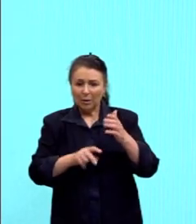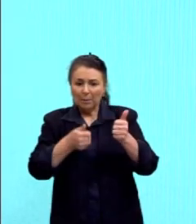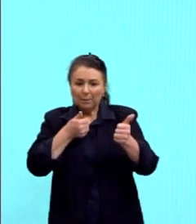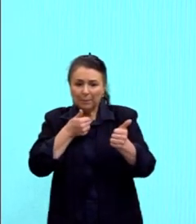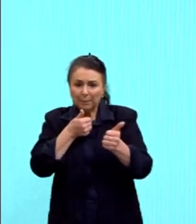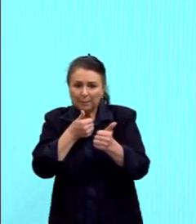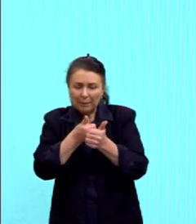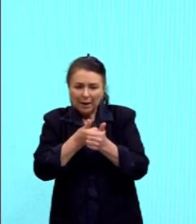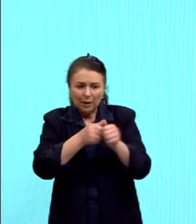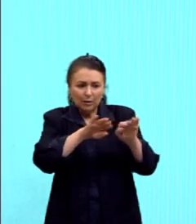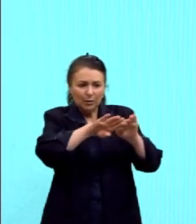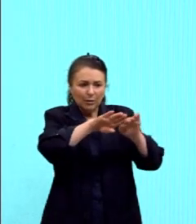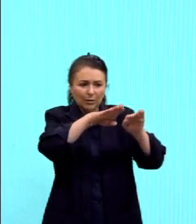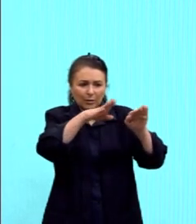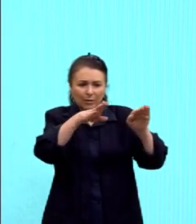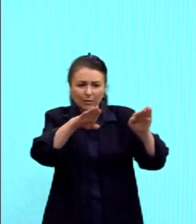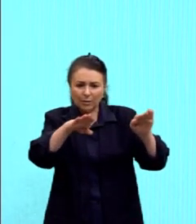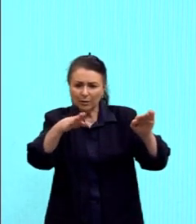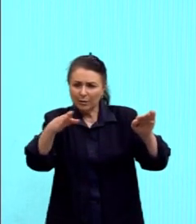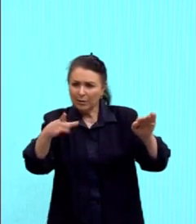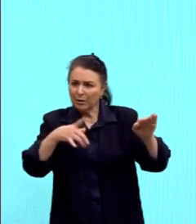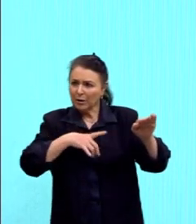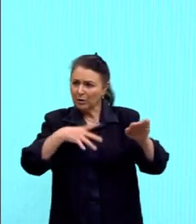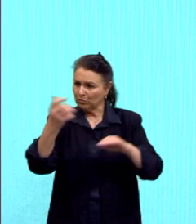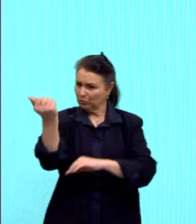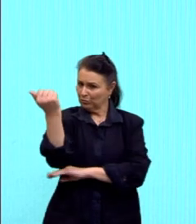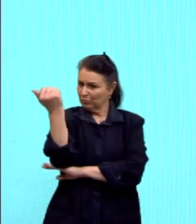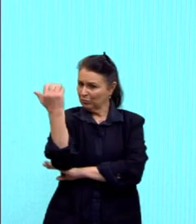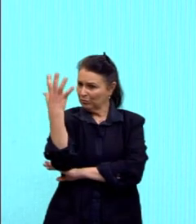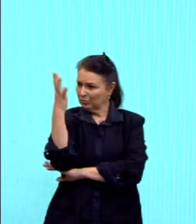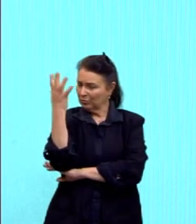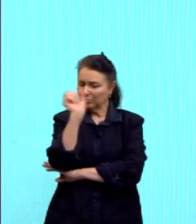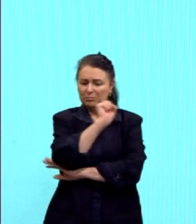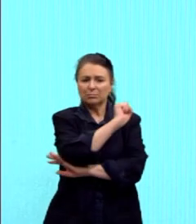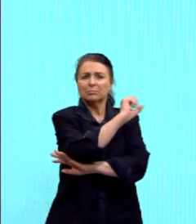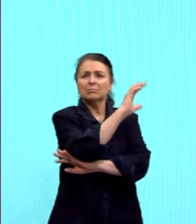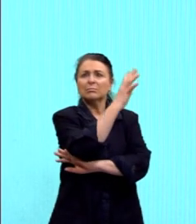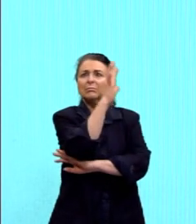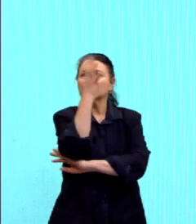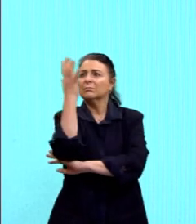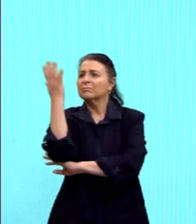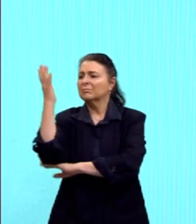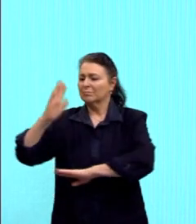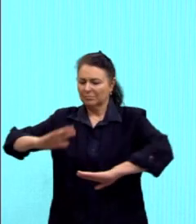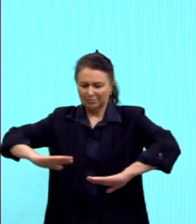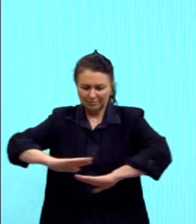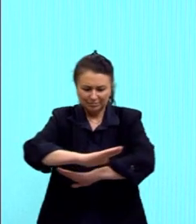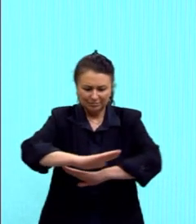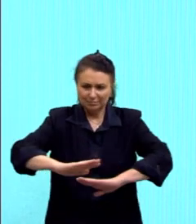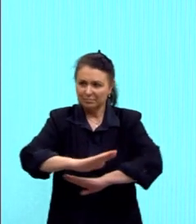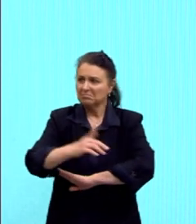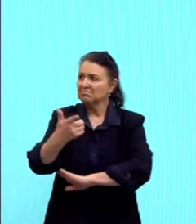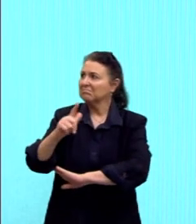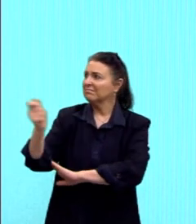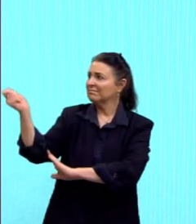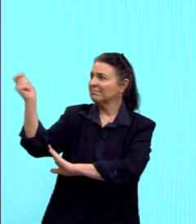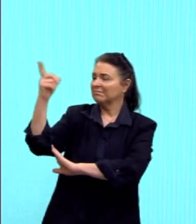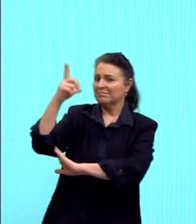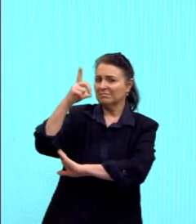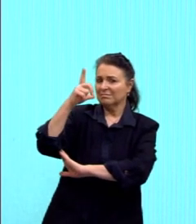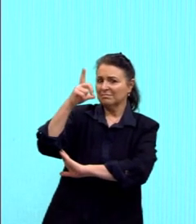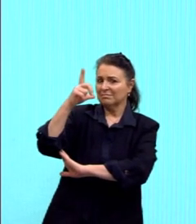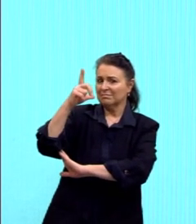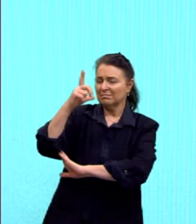em alto pelo espelho de aluguel, arborizado das avenidas Maria Sem Sol. Lusangos